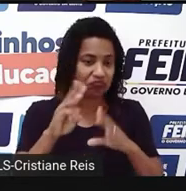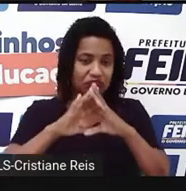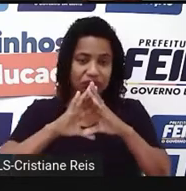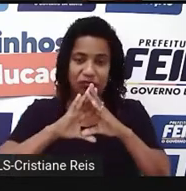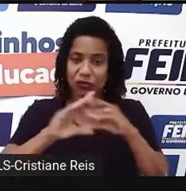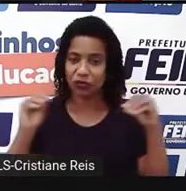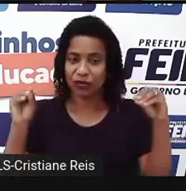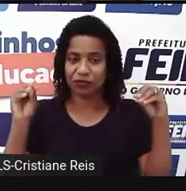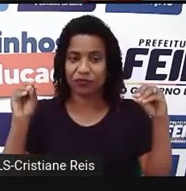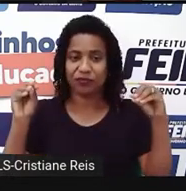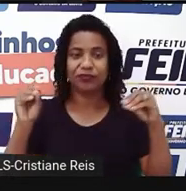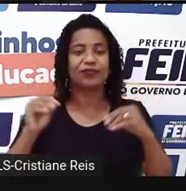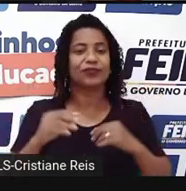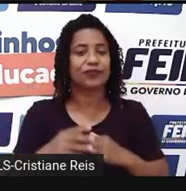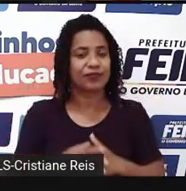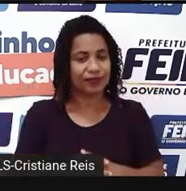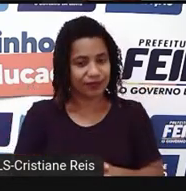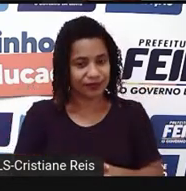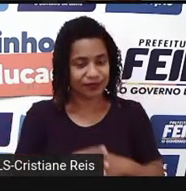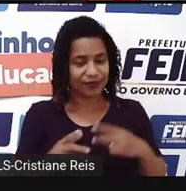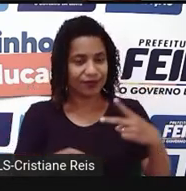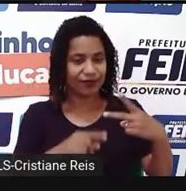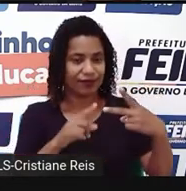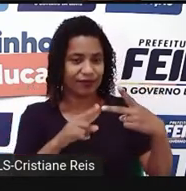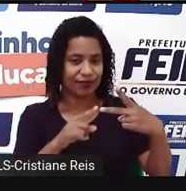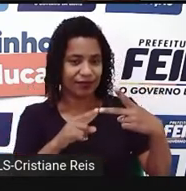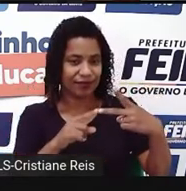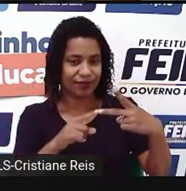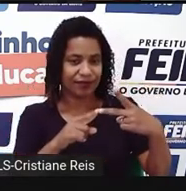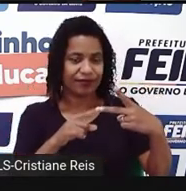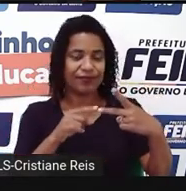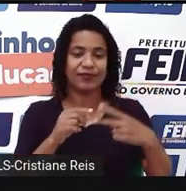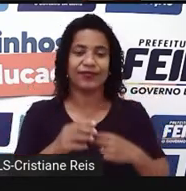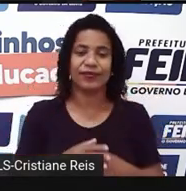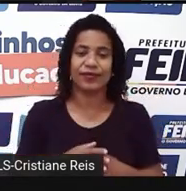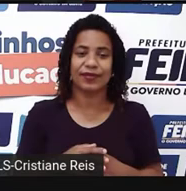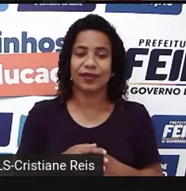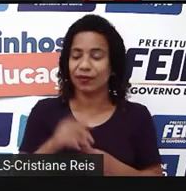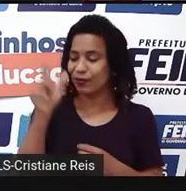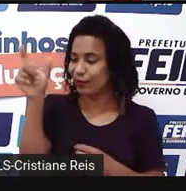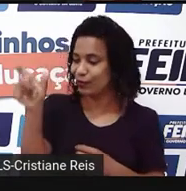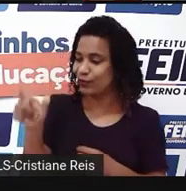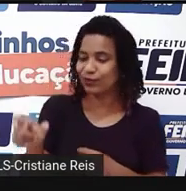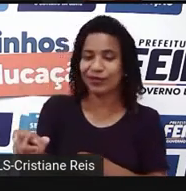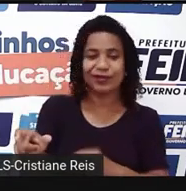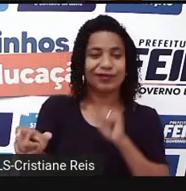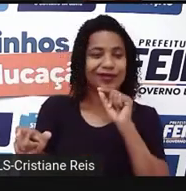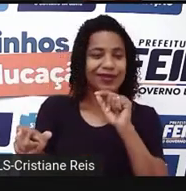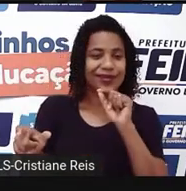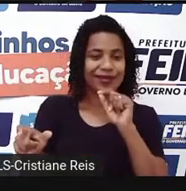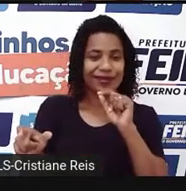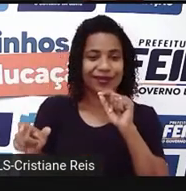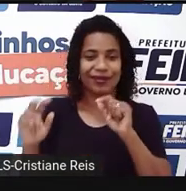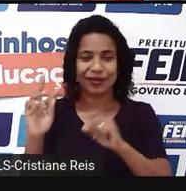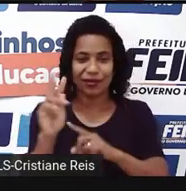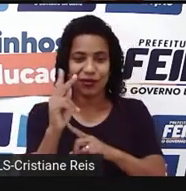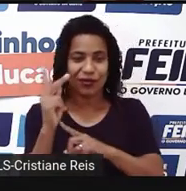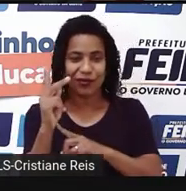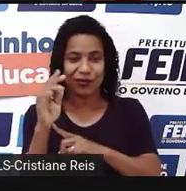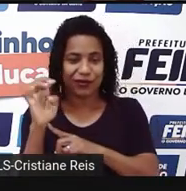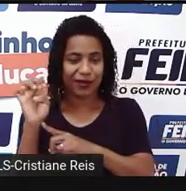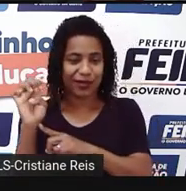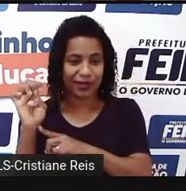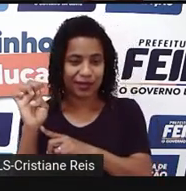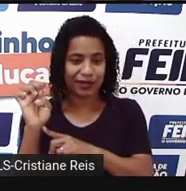He will travel by plane next year. Então, observem aqui. Aqui nós temos o sujeito, o pronome he, o